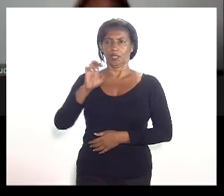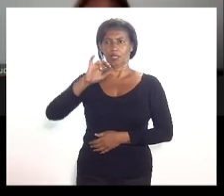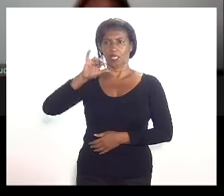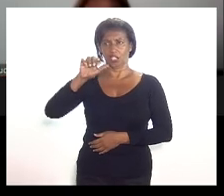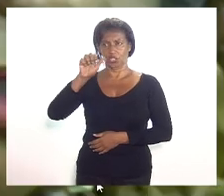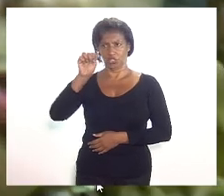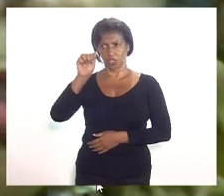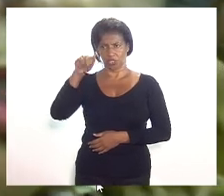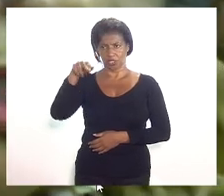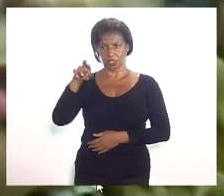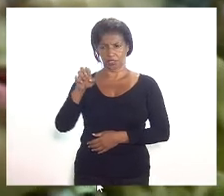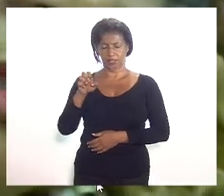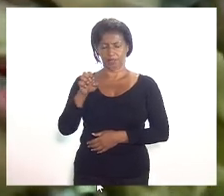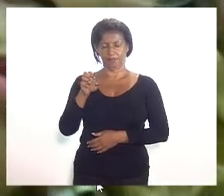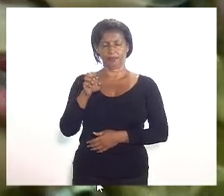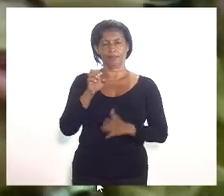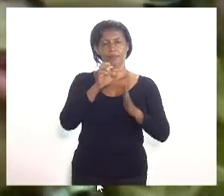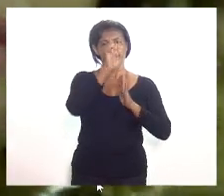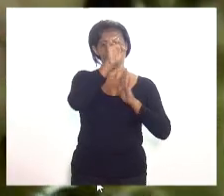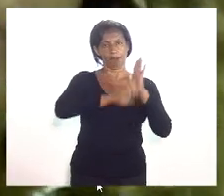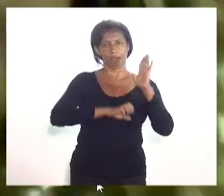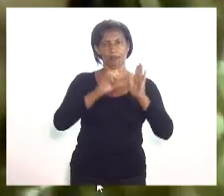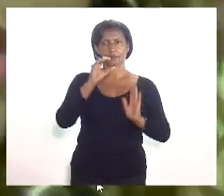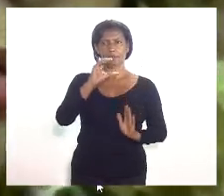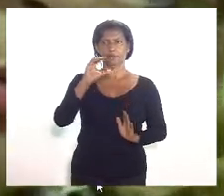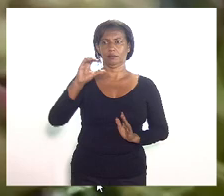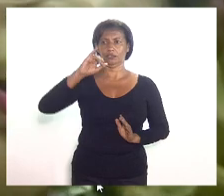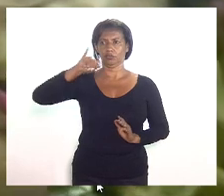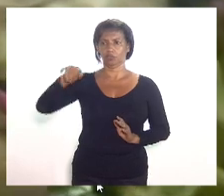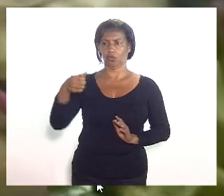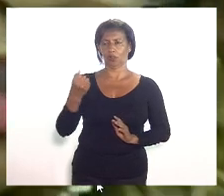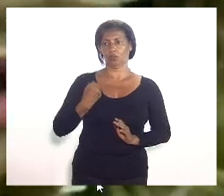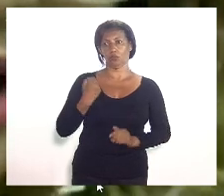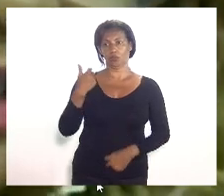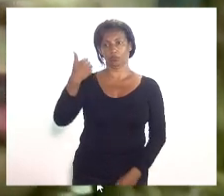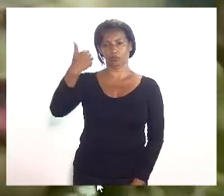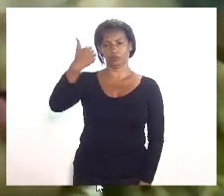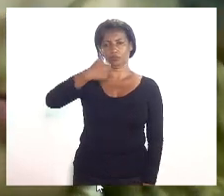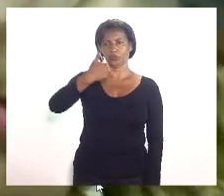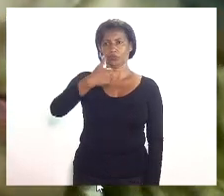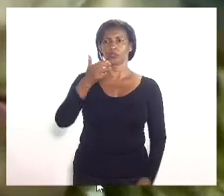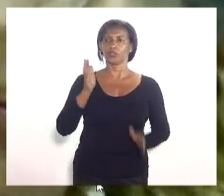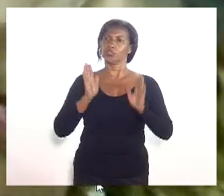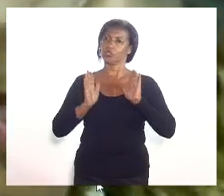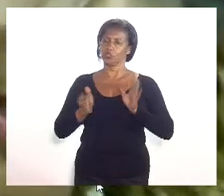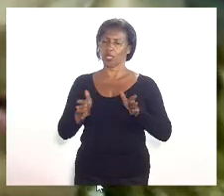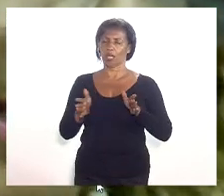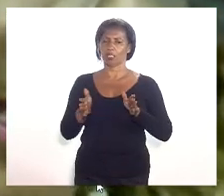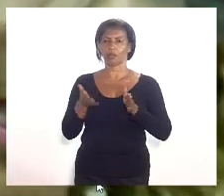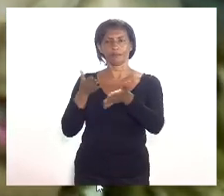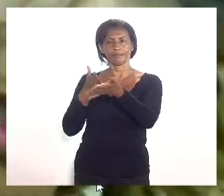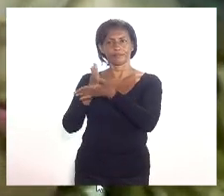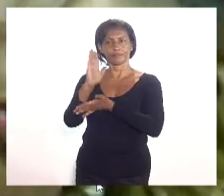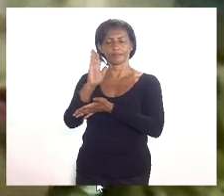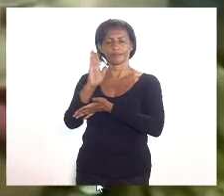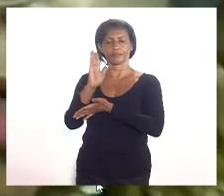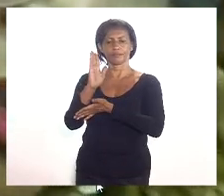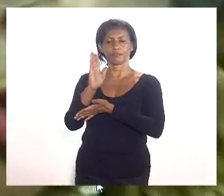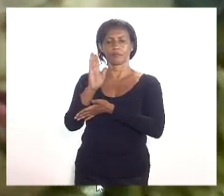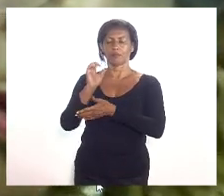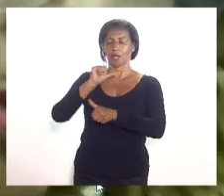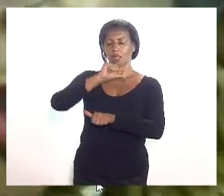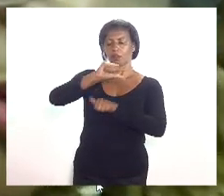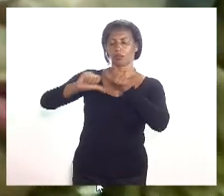emenda da CCJ, que é a emenda modificativa número 1, que já está até inclusive aprovada, ela